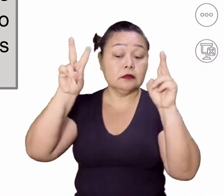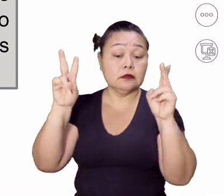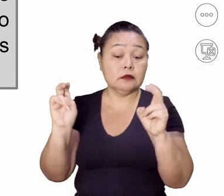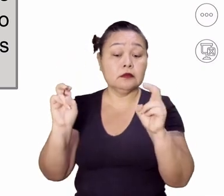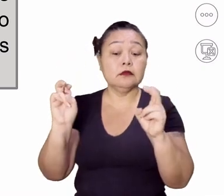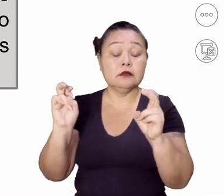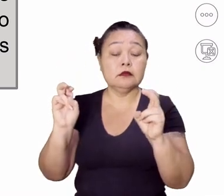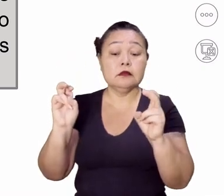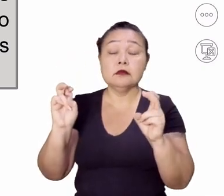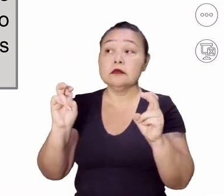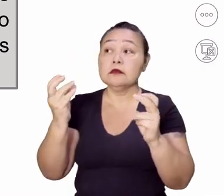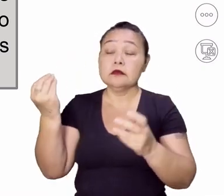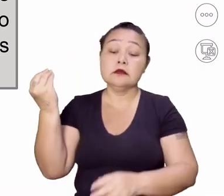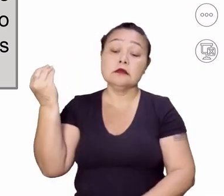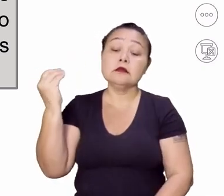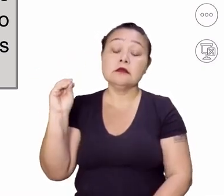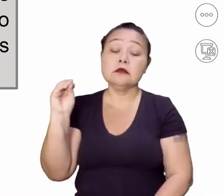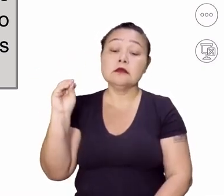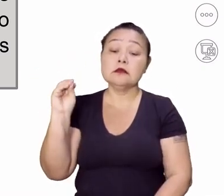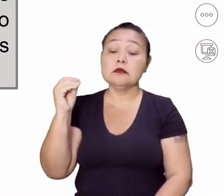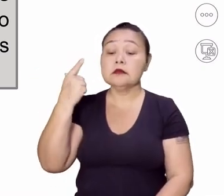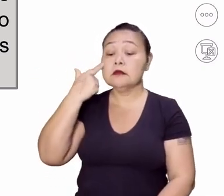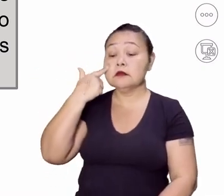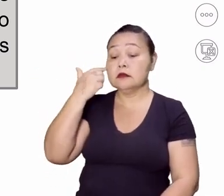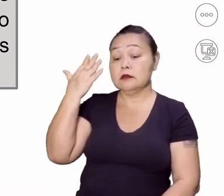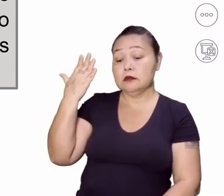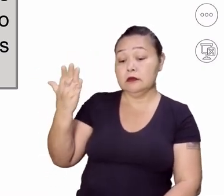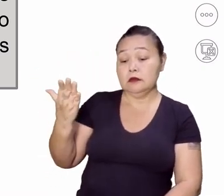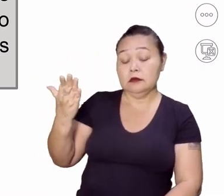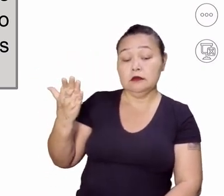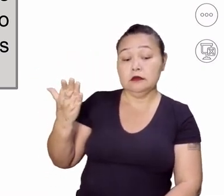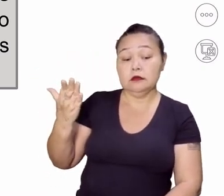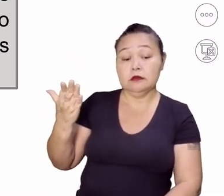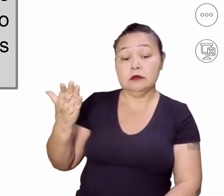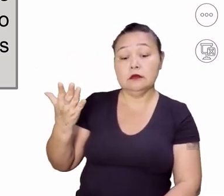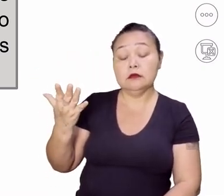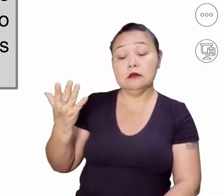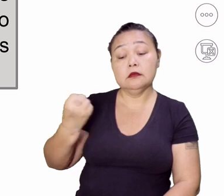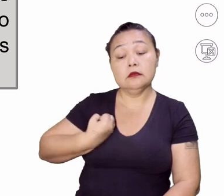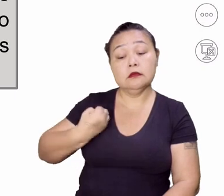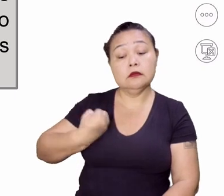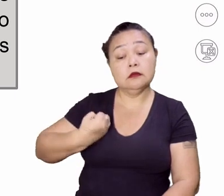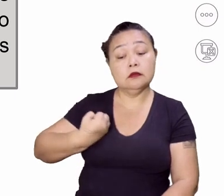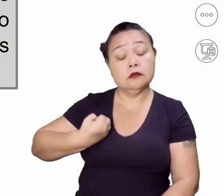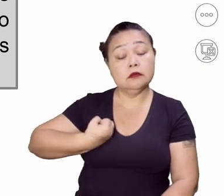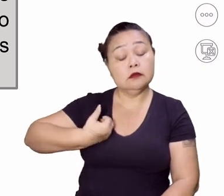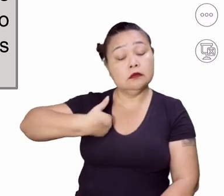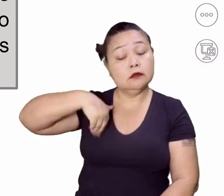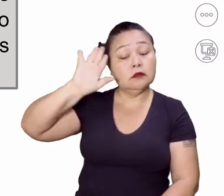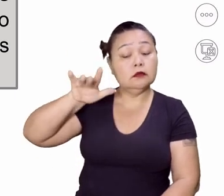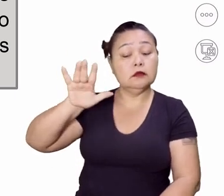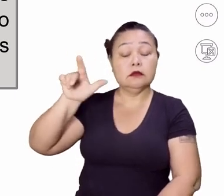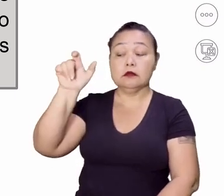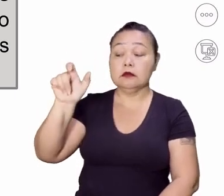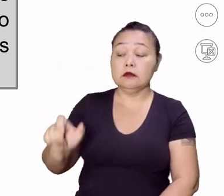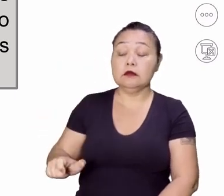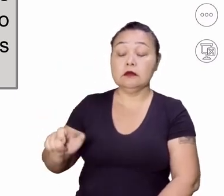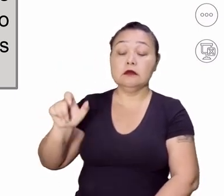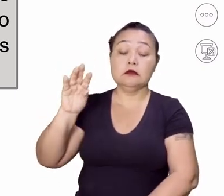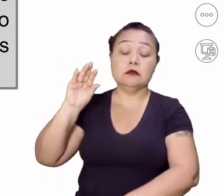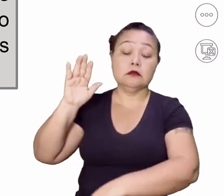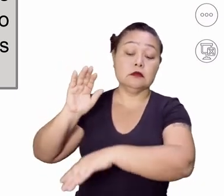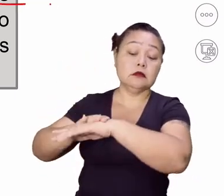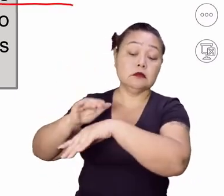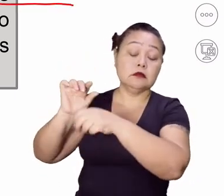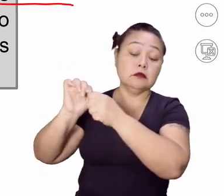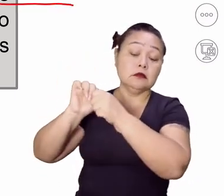a gente coloca para chamar a atenção para esse número alto de trabalhadores desempregados,